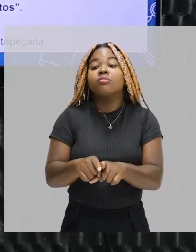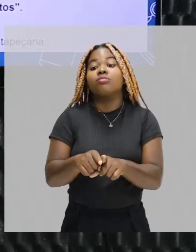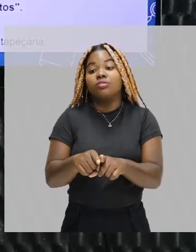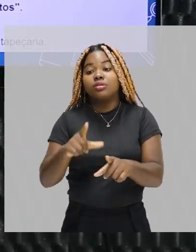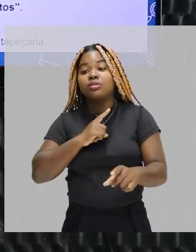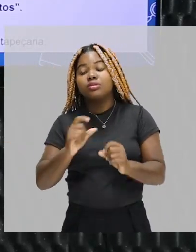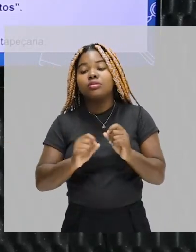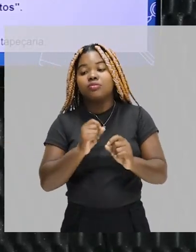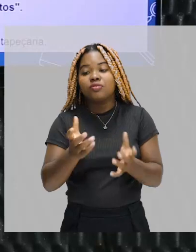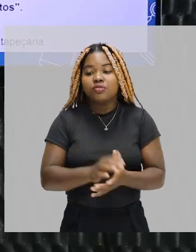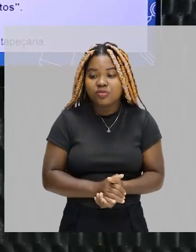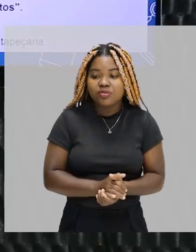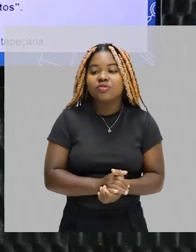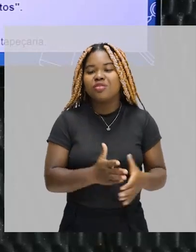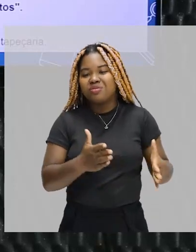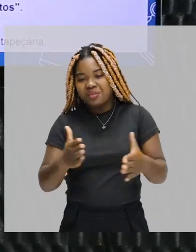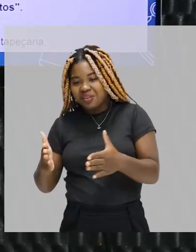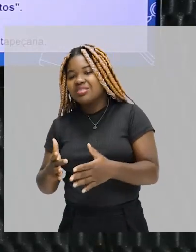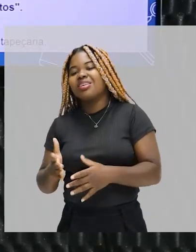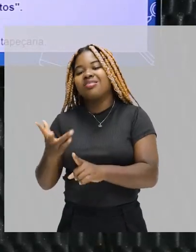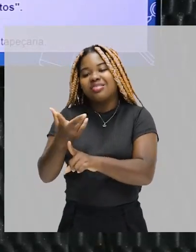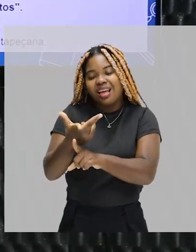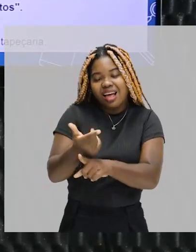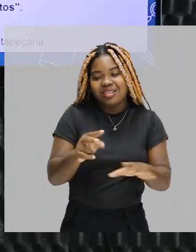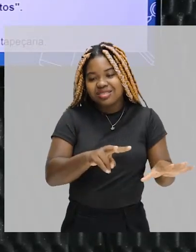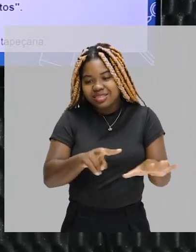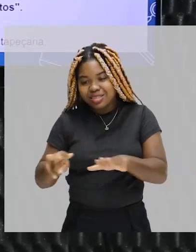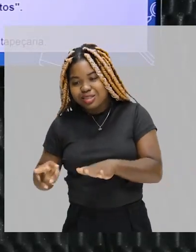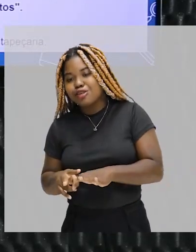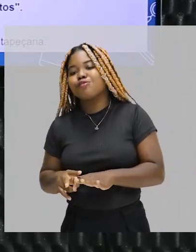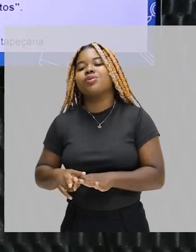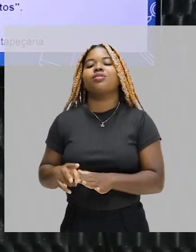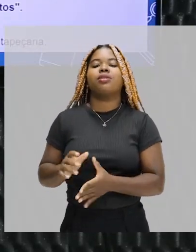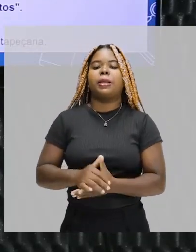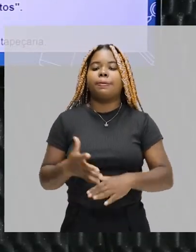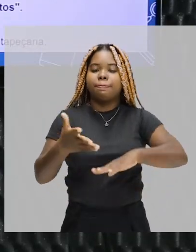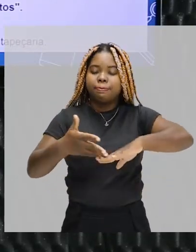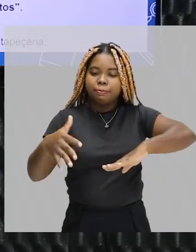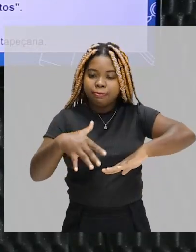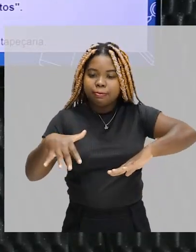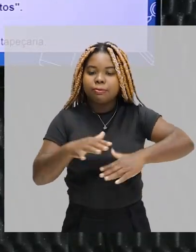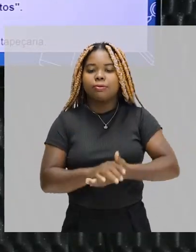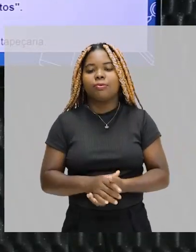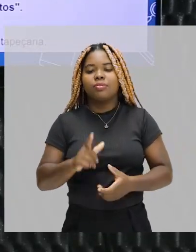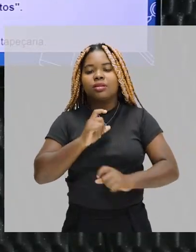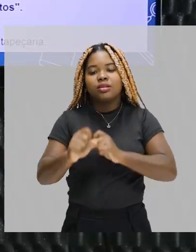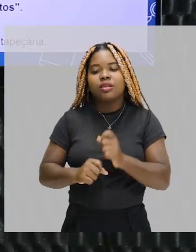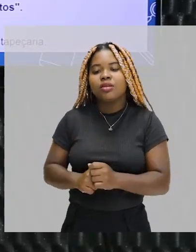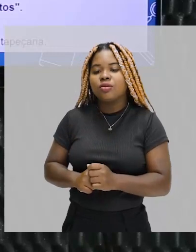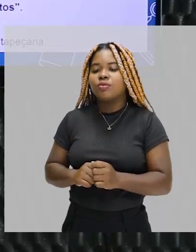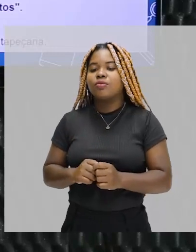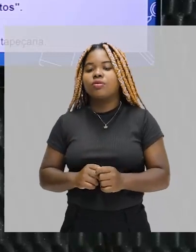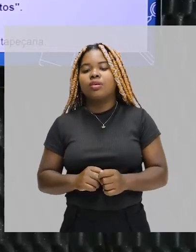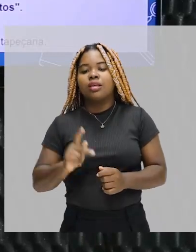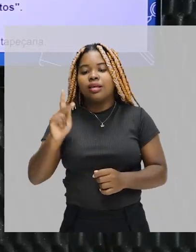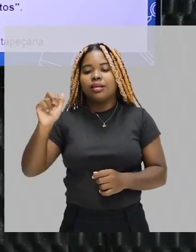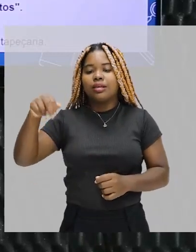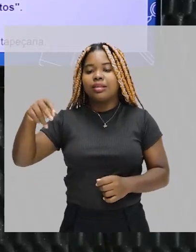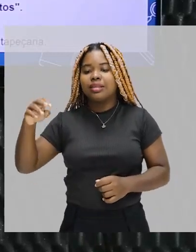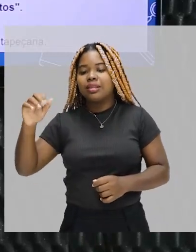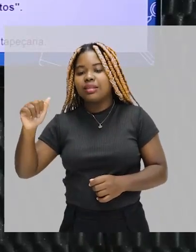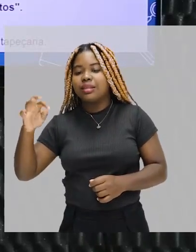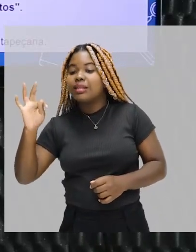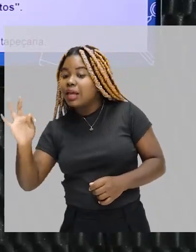que trabalharam com tapeçaria. Além das figuras como a Zina Aita e outras pessoas,